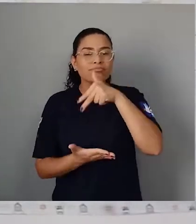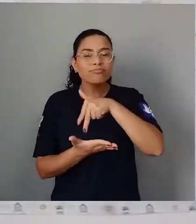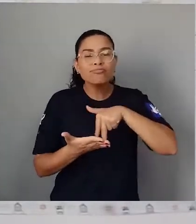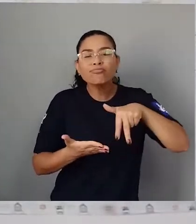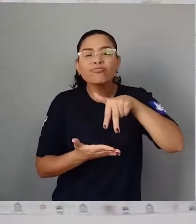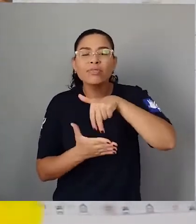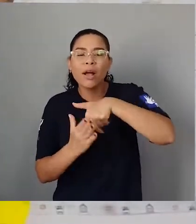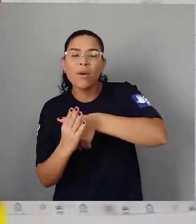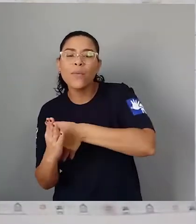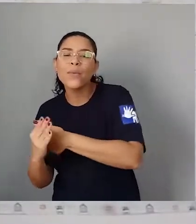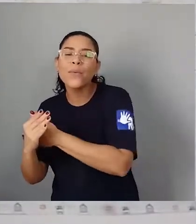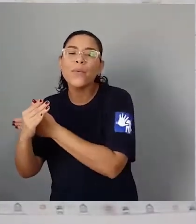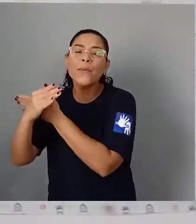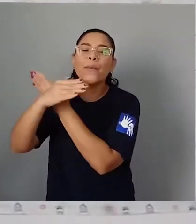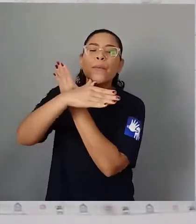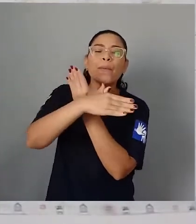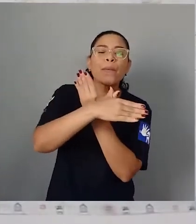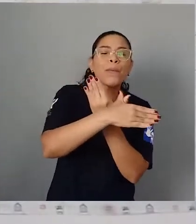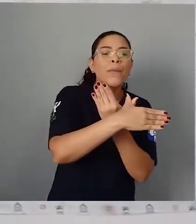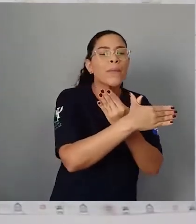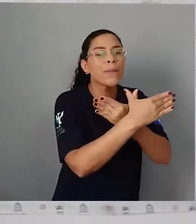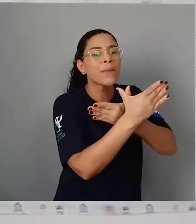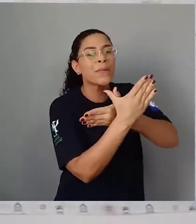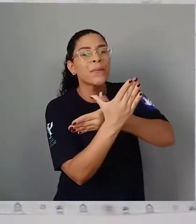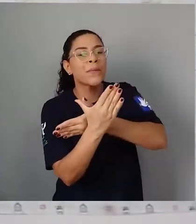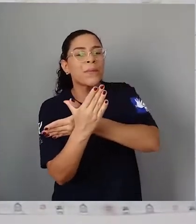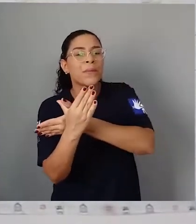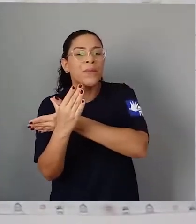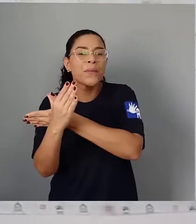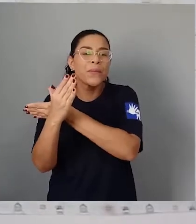Encantou todo mundo